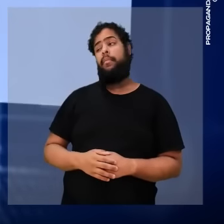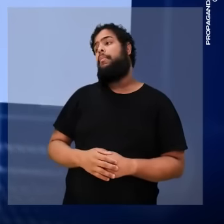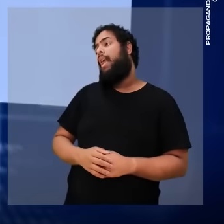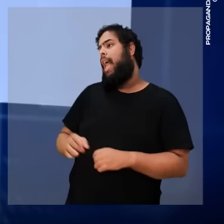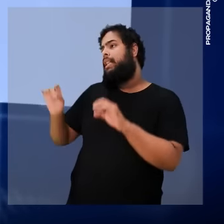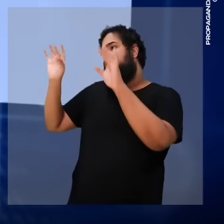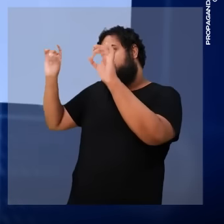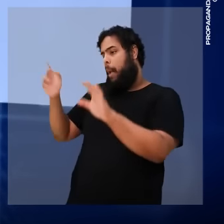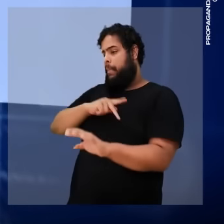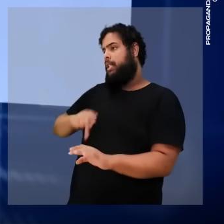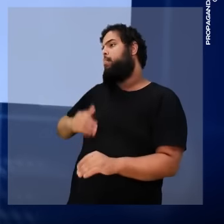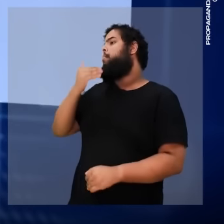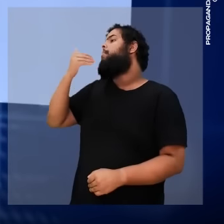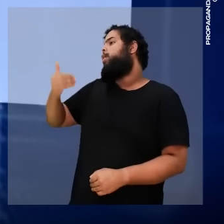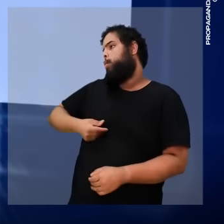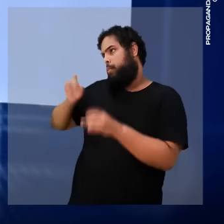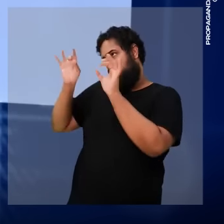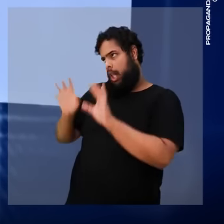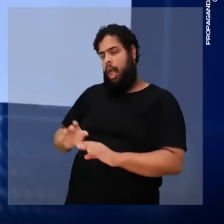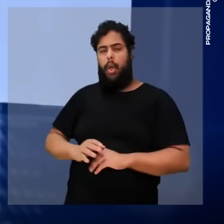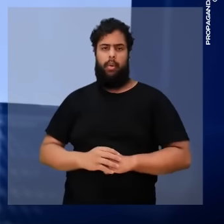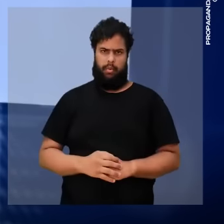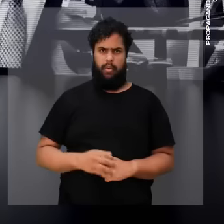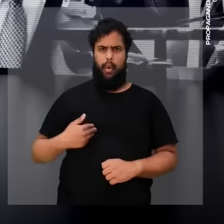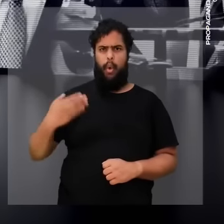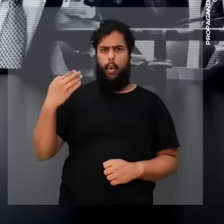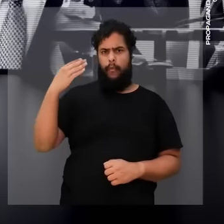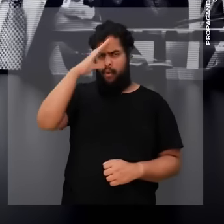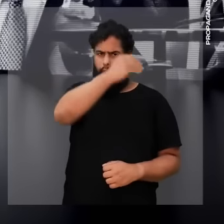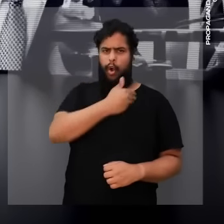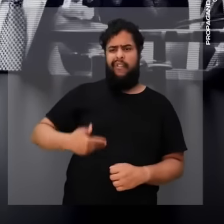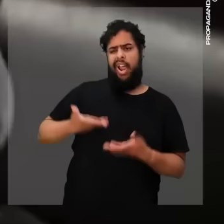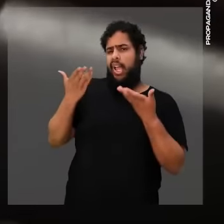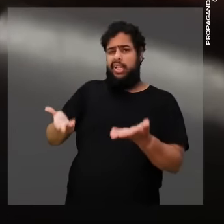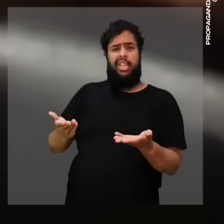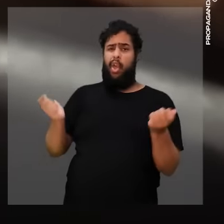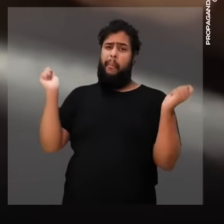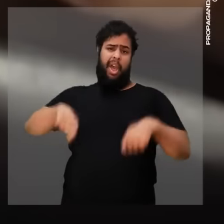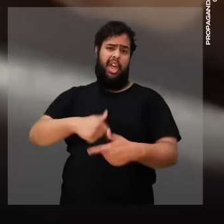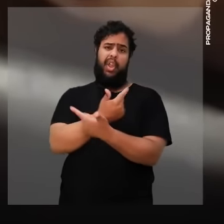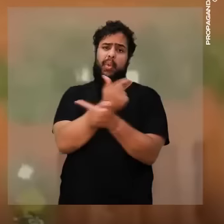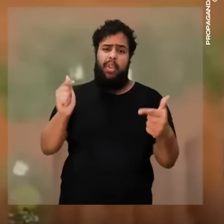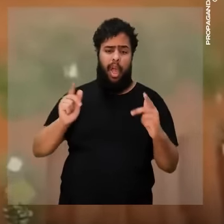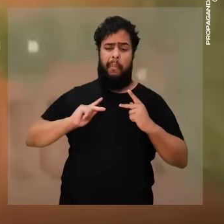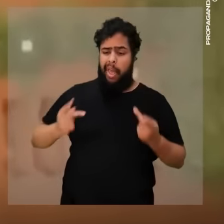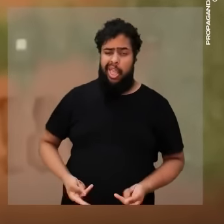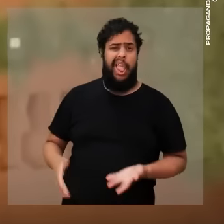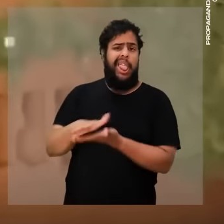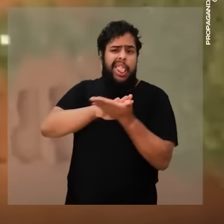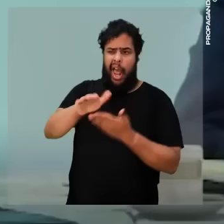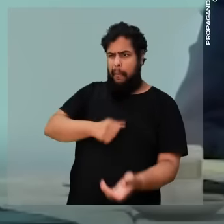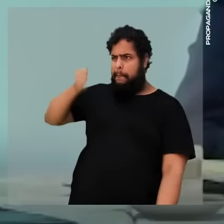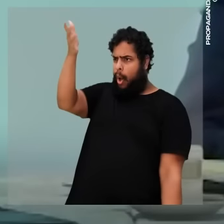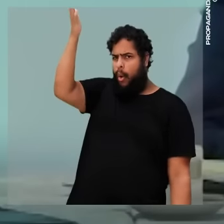Foi um pedido especial que o presidente da república fez para mim. O governo Bolsonaro é assim. Falta competência, falta